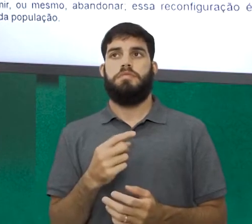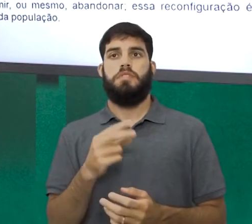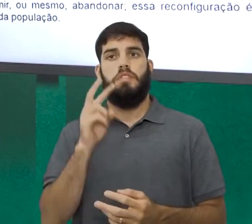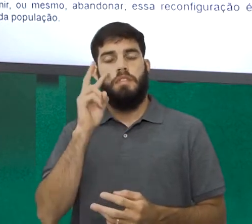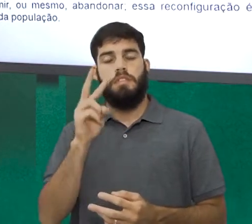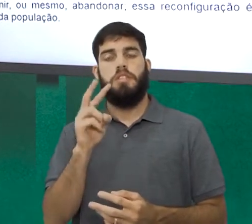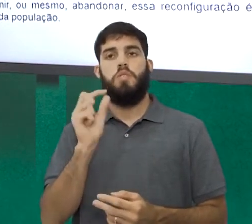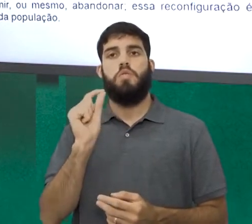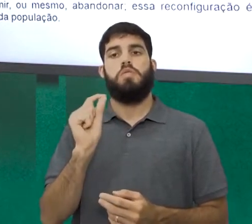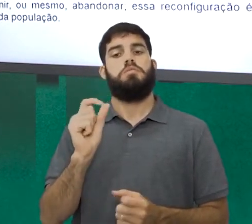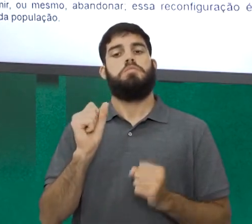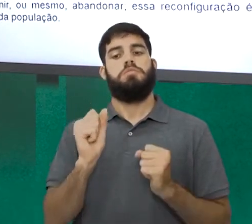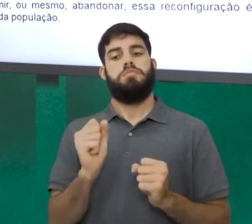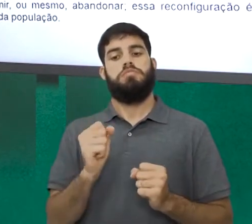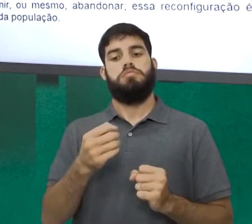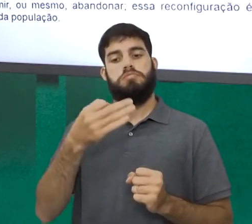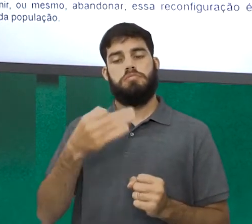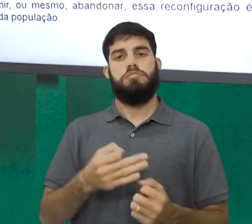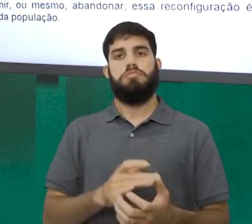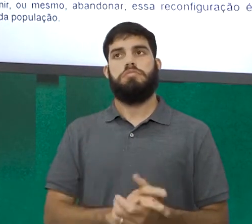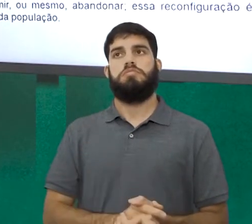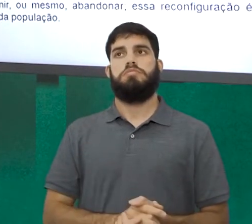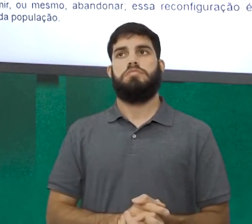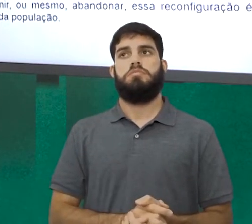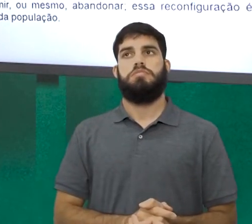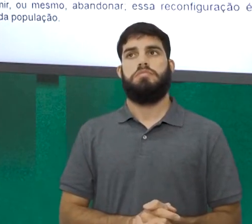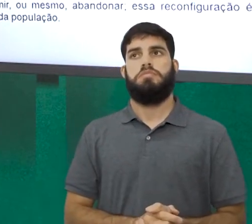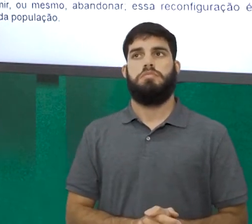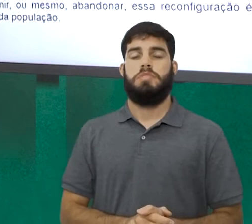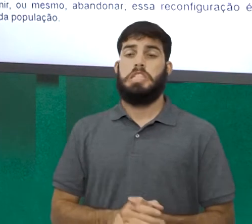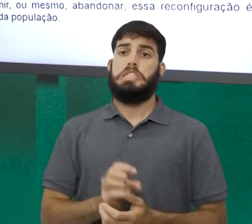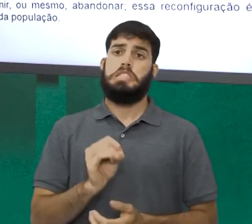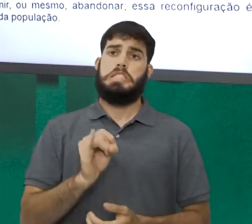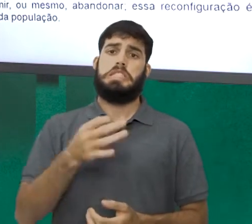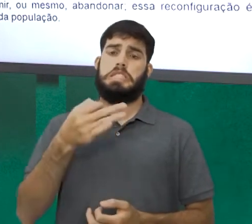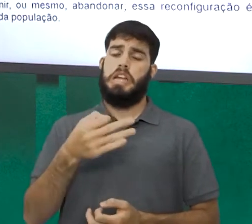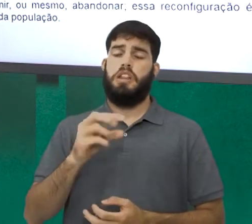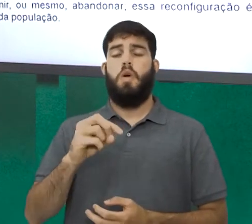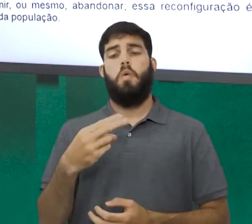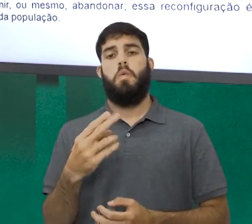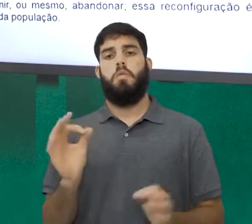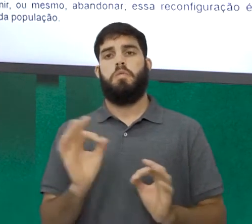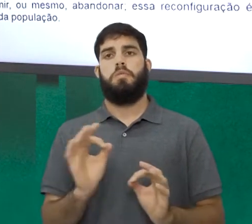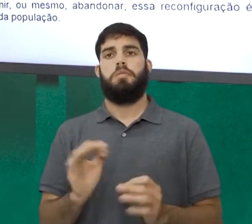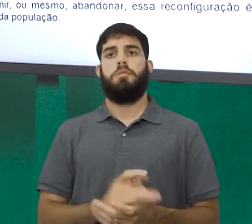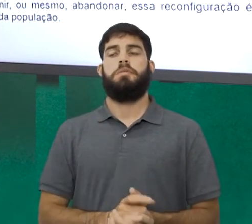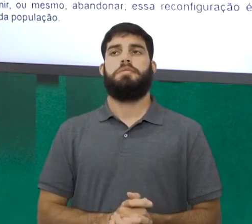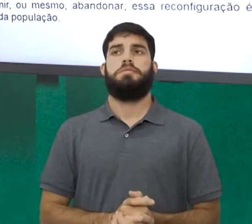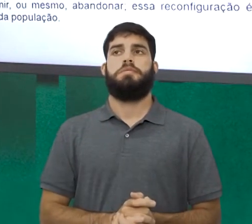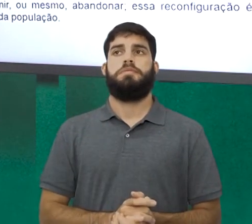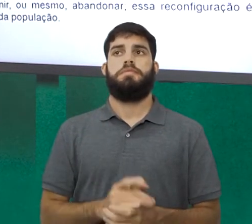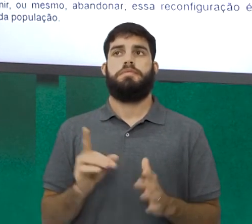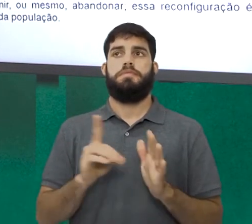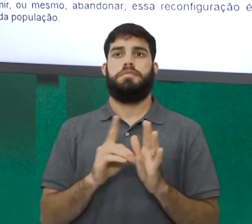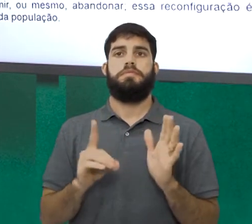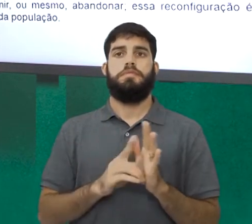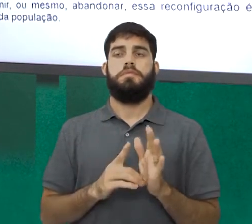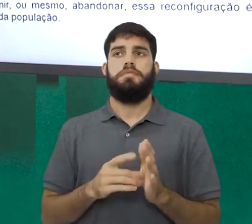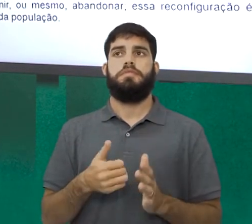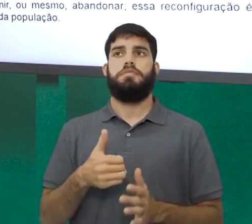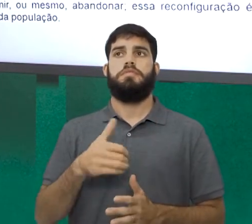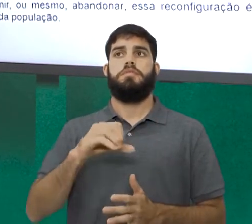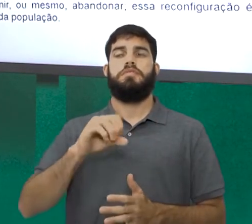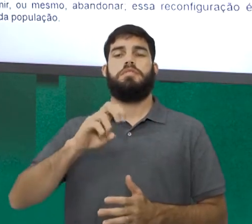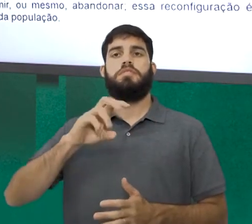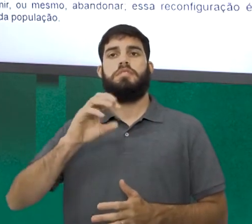podemos concluir de cada uma dessas informações, se são acertadas ou não. A primeira é que, na década de 1970, conforme